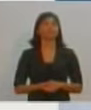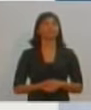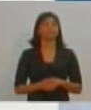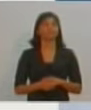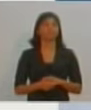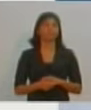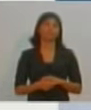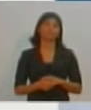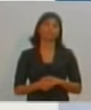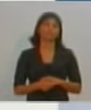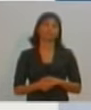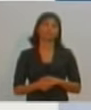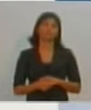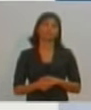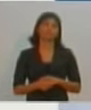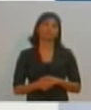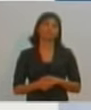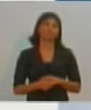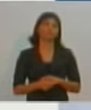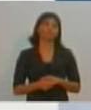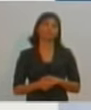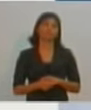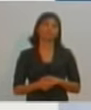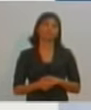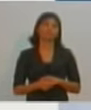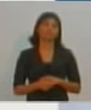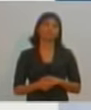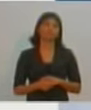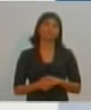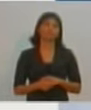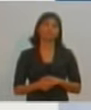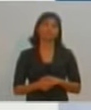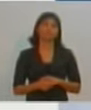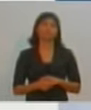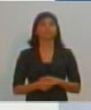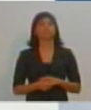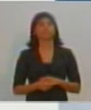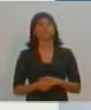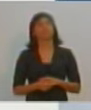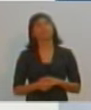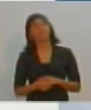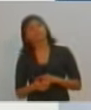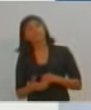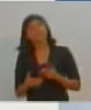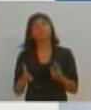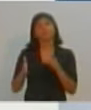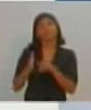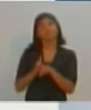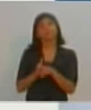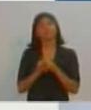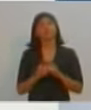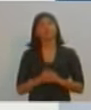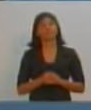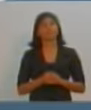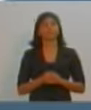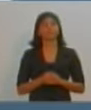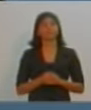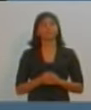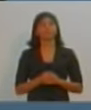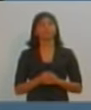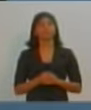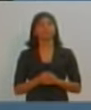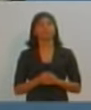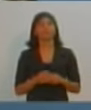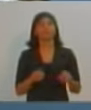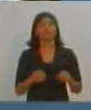agora, a pergunta será feita mais uma vez por Rubens Nakato, repórter do SBT Interior. Rubens, para quem a pergunta, 30 segundos. André, eu vou inverter agora.